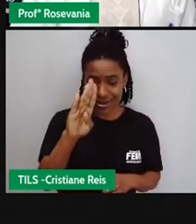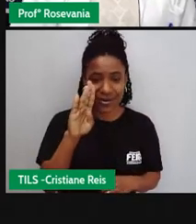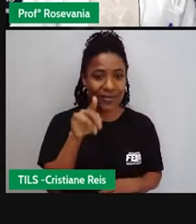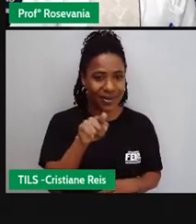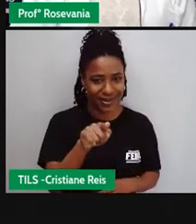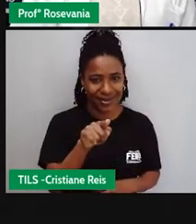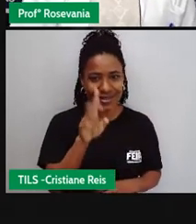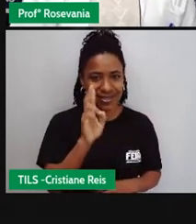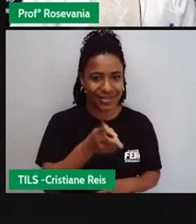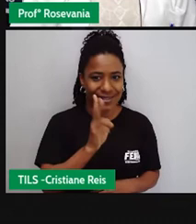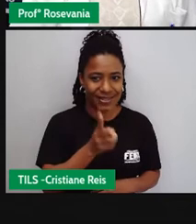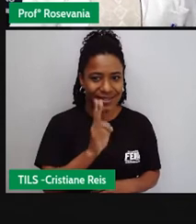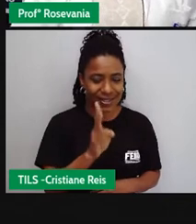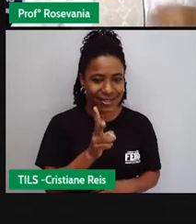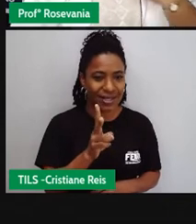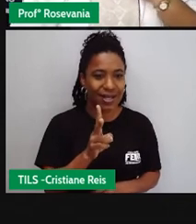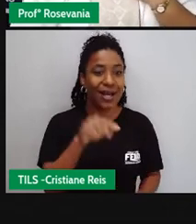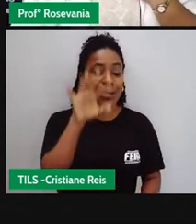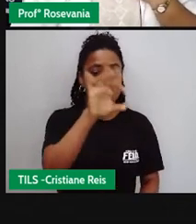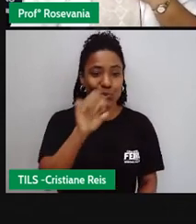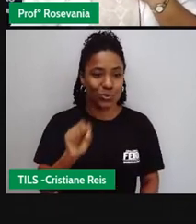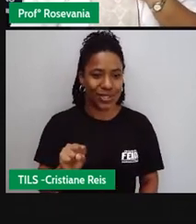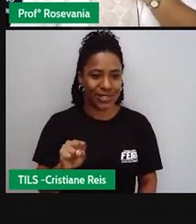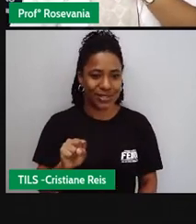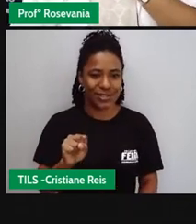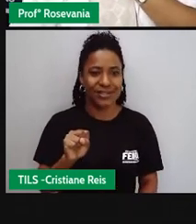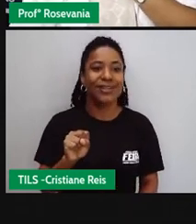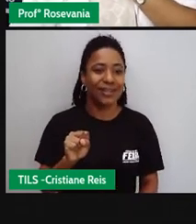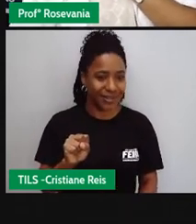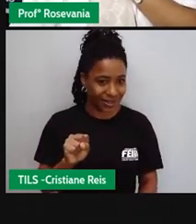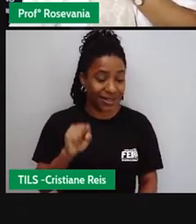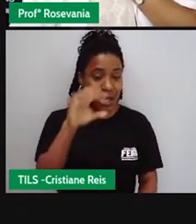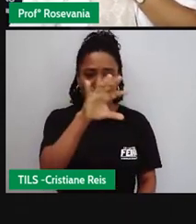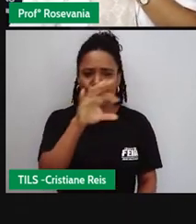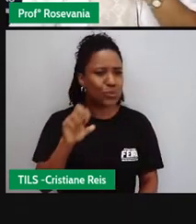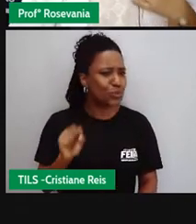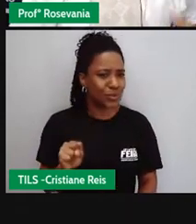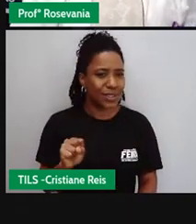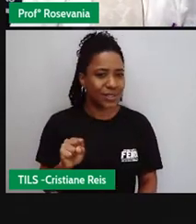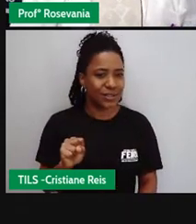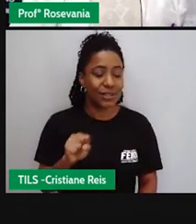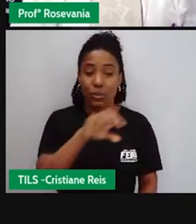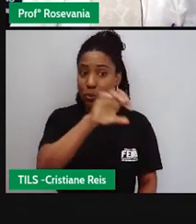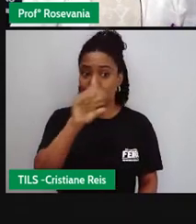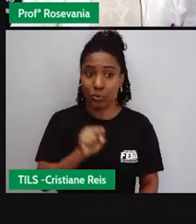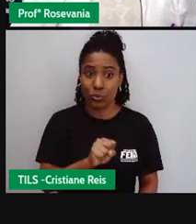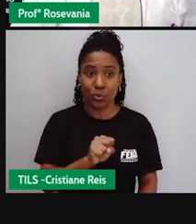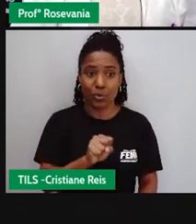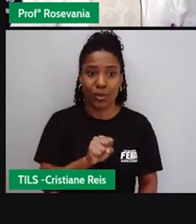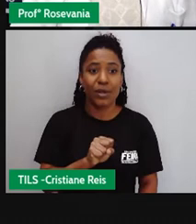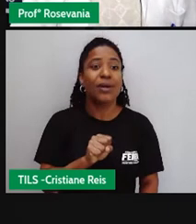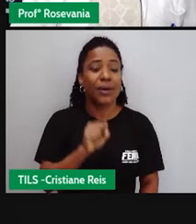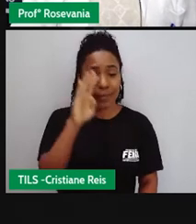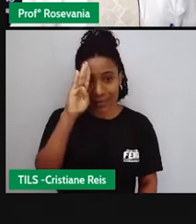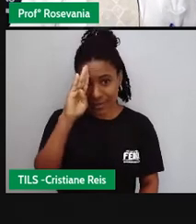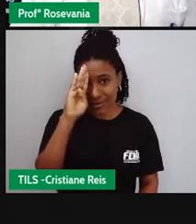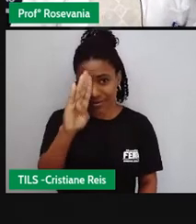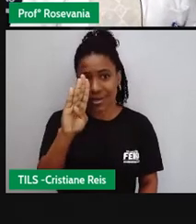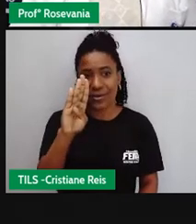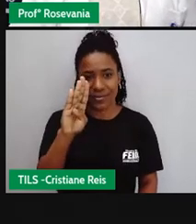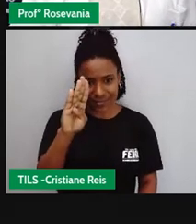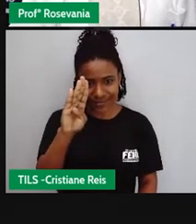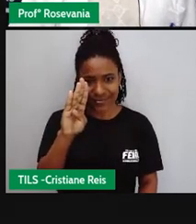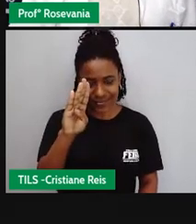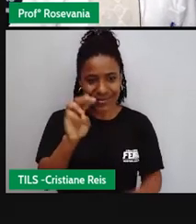que é a região sudeste esse eixo sudeste sempre se destaca na maior quantidade